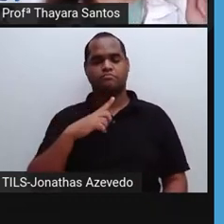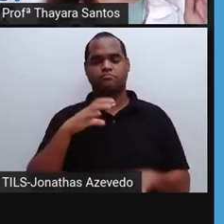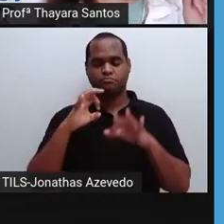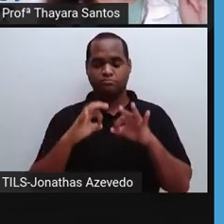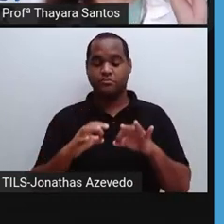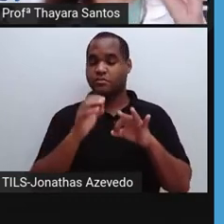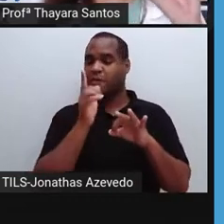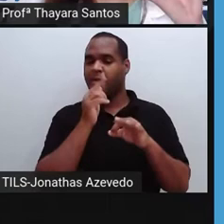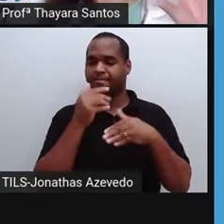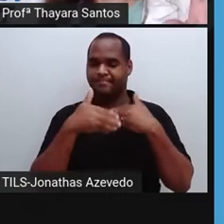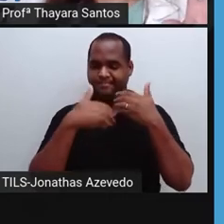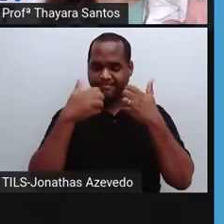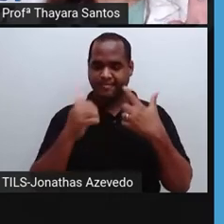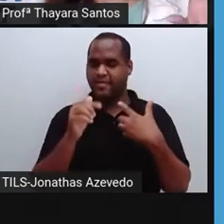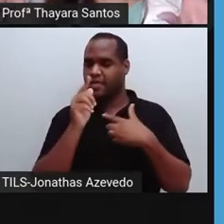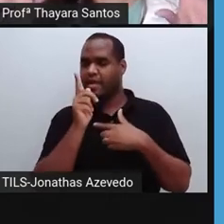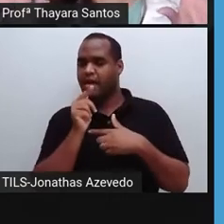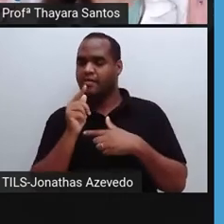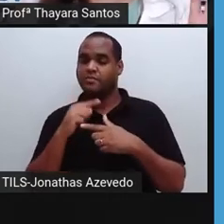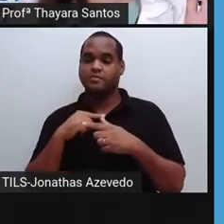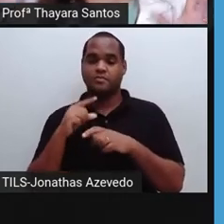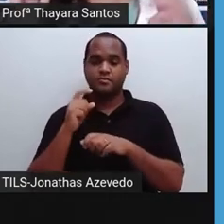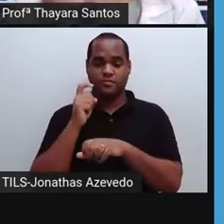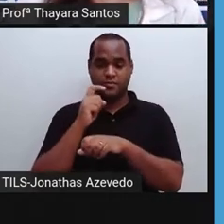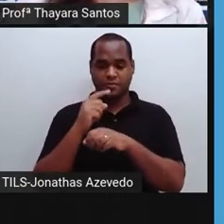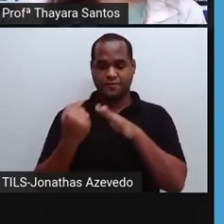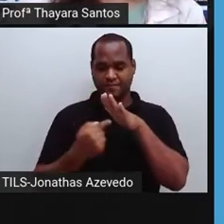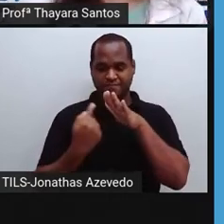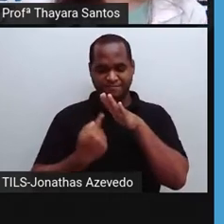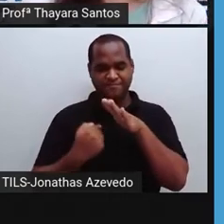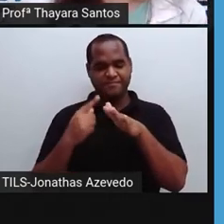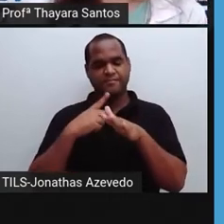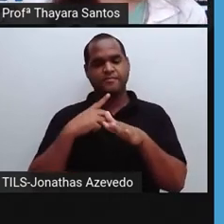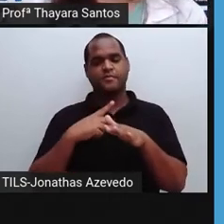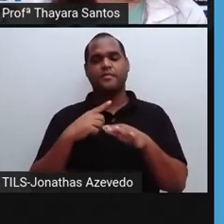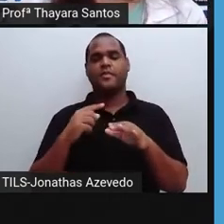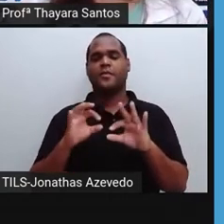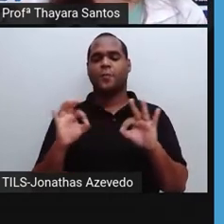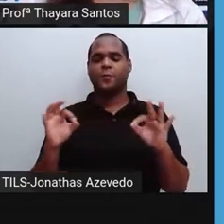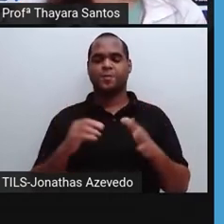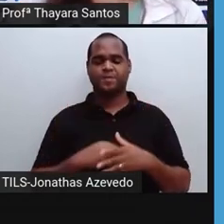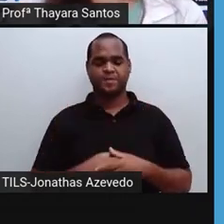a água passa do estado líquido para o estado gasoso, que é 100 graus.